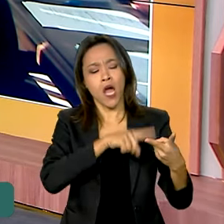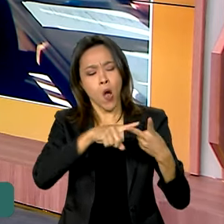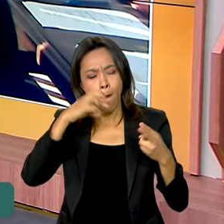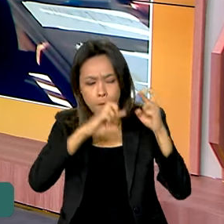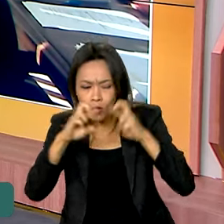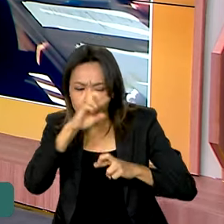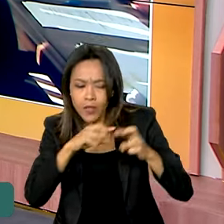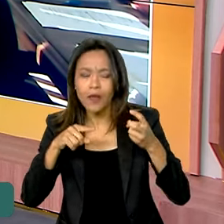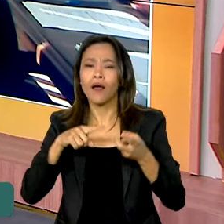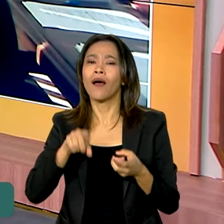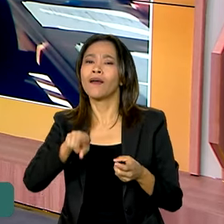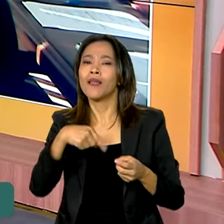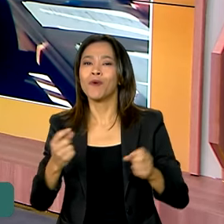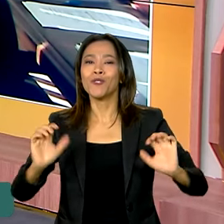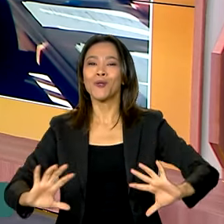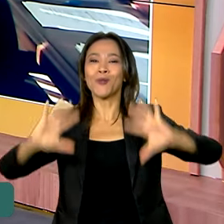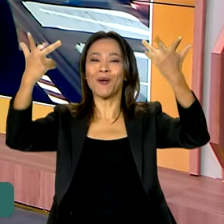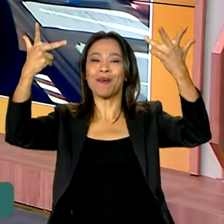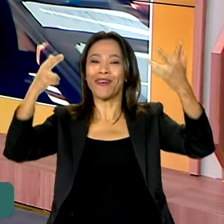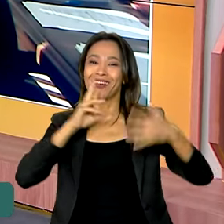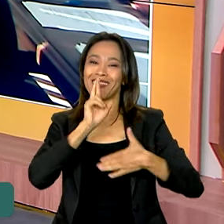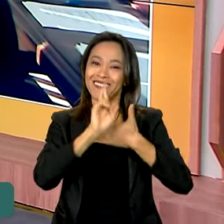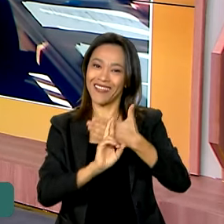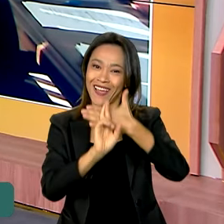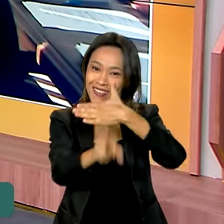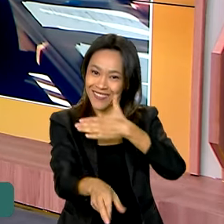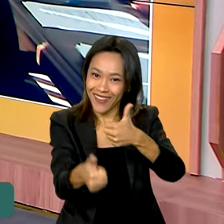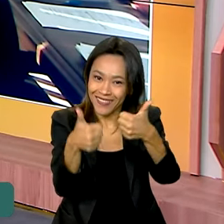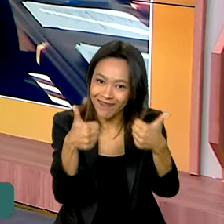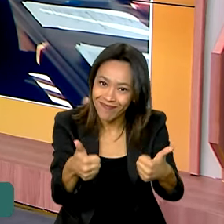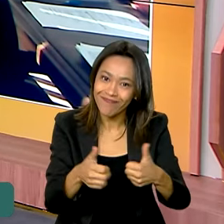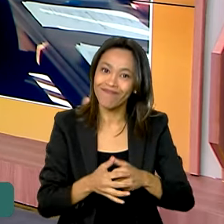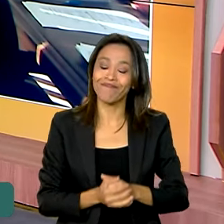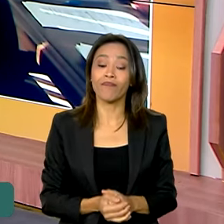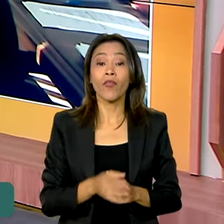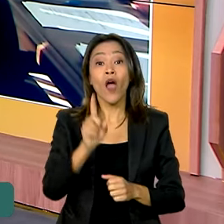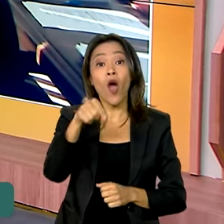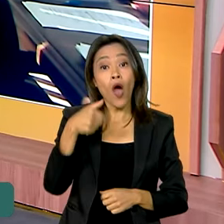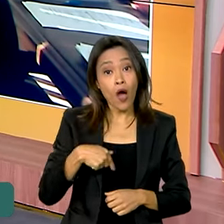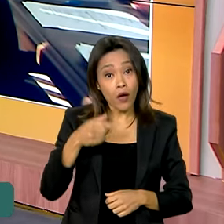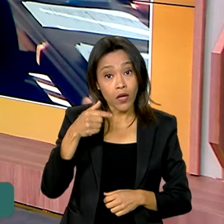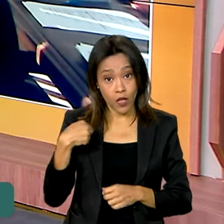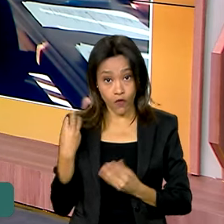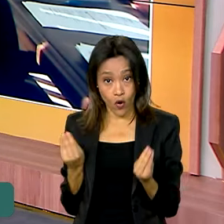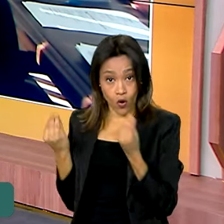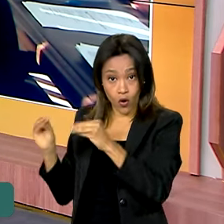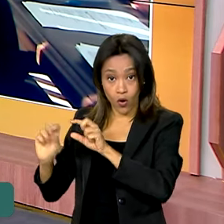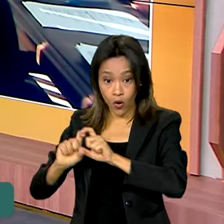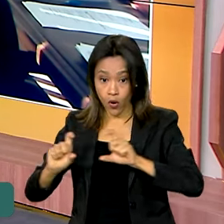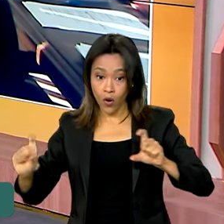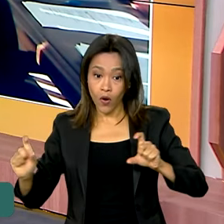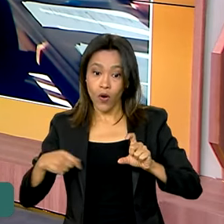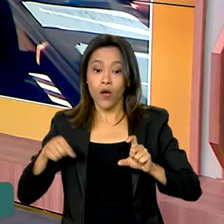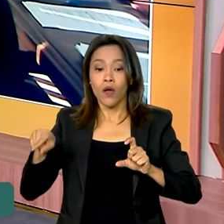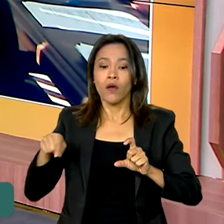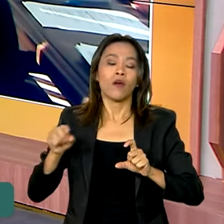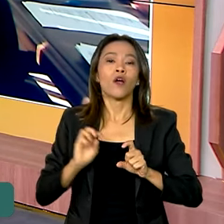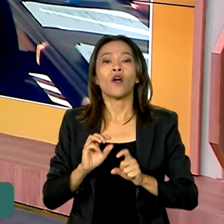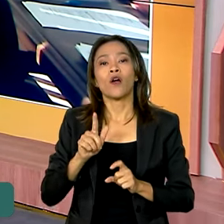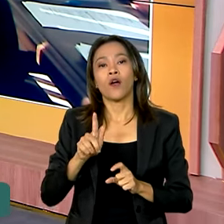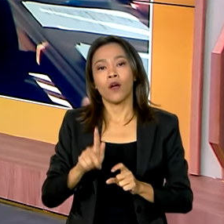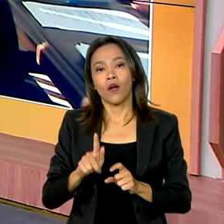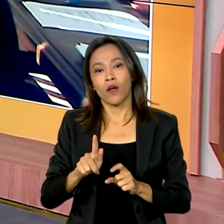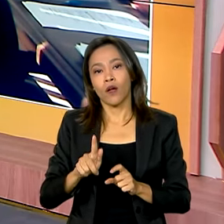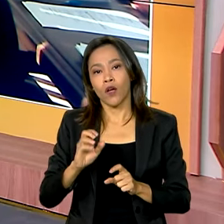fiscalizar e comemorar depois os resultados, né, secretário? Eu vou reforçar aqui o endereço para quem quiser participar do Plano Clima, gov.br